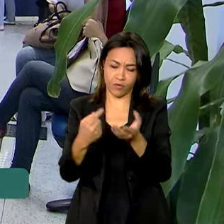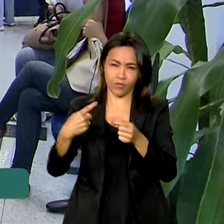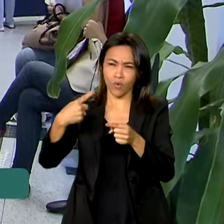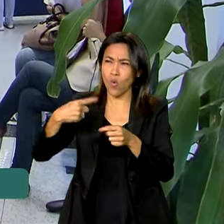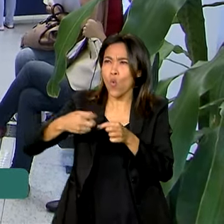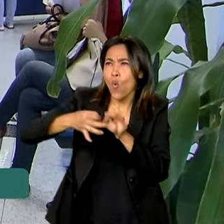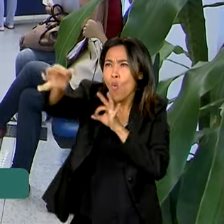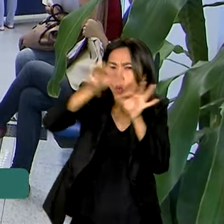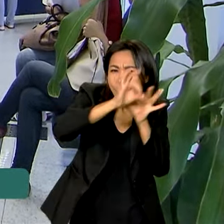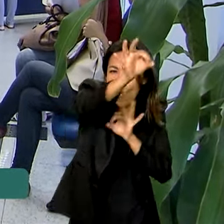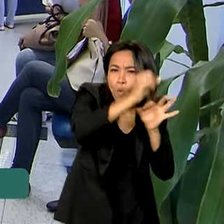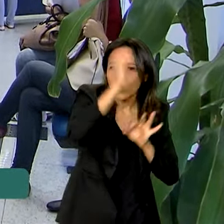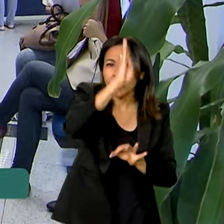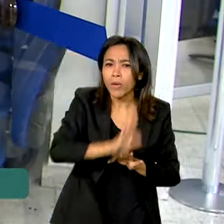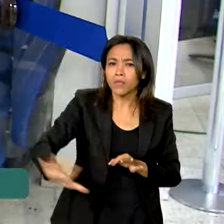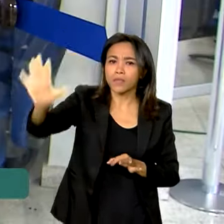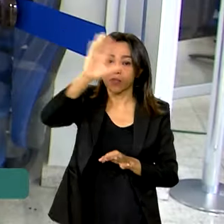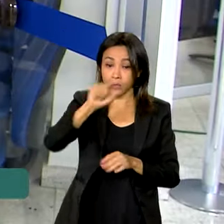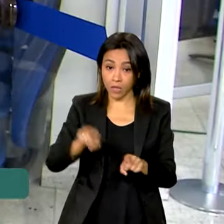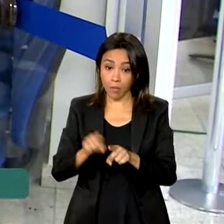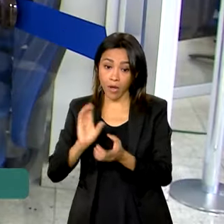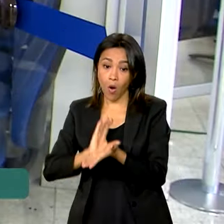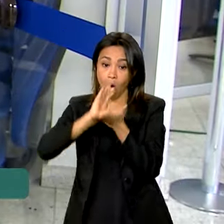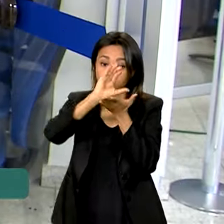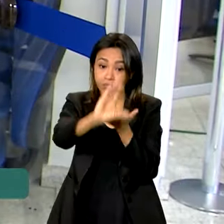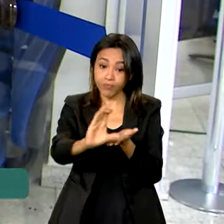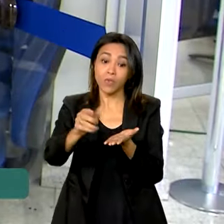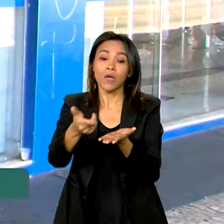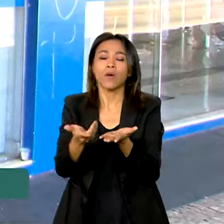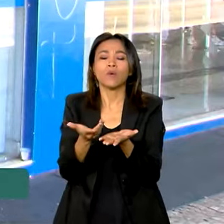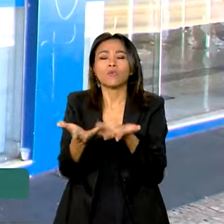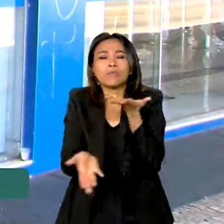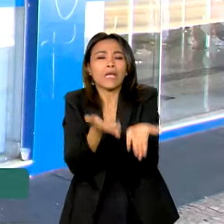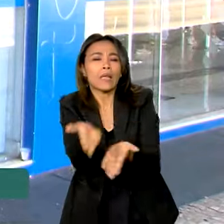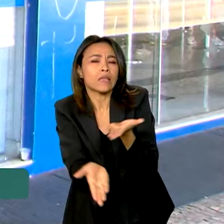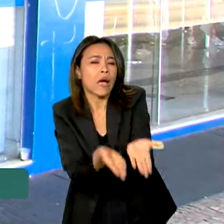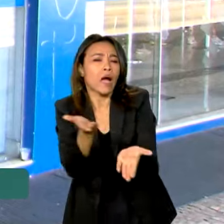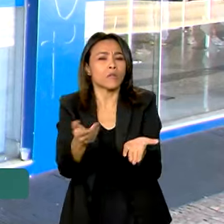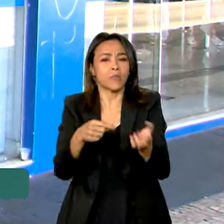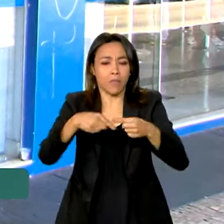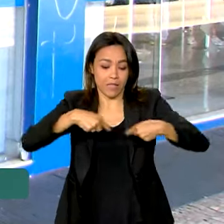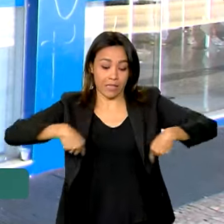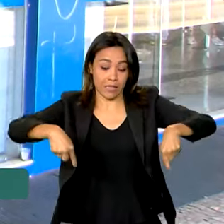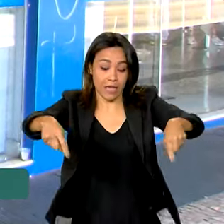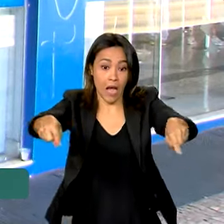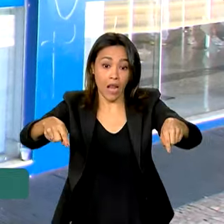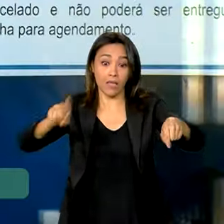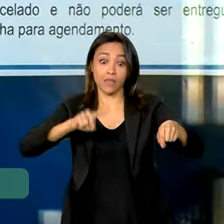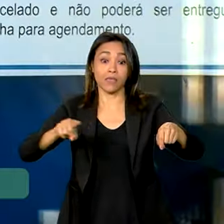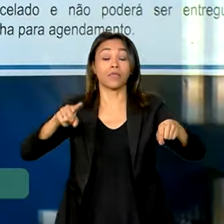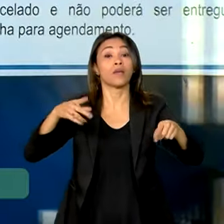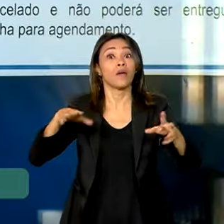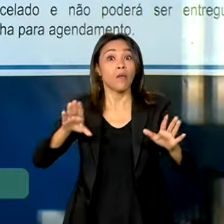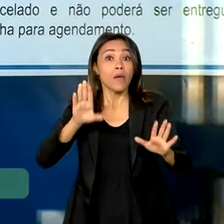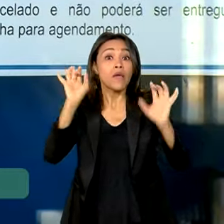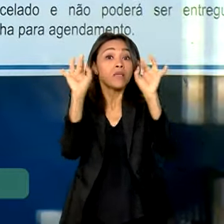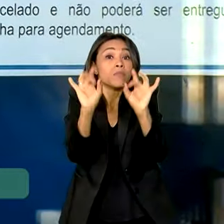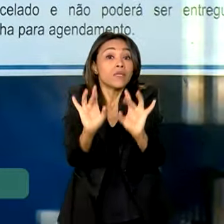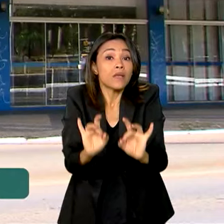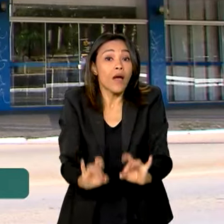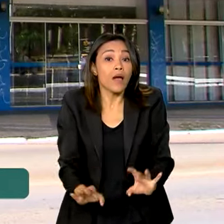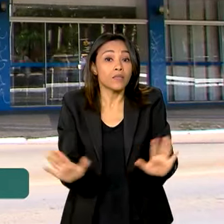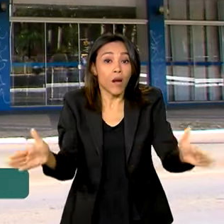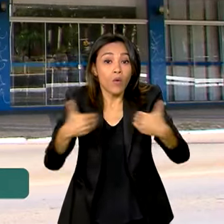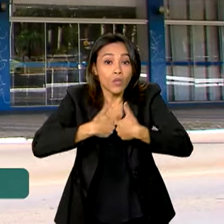O governo federal também está investindo na humanização do atendimento. A adoção de salas multissensoriais especiais para